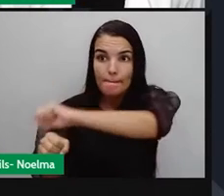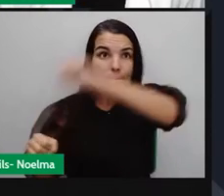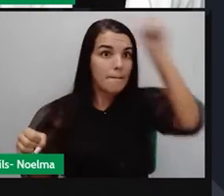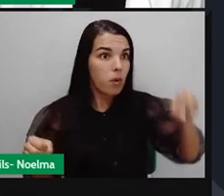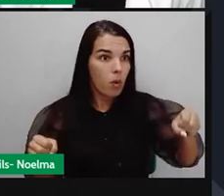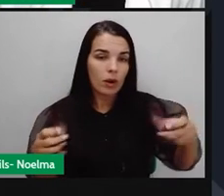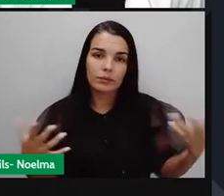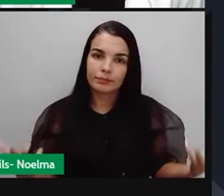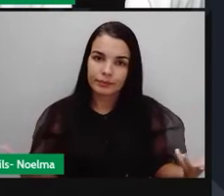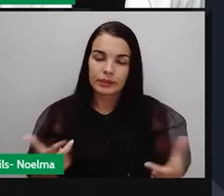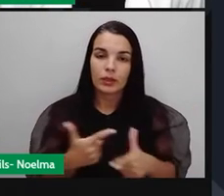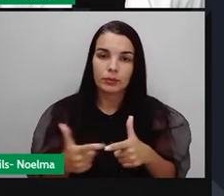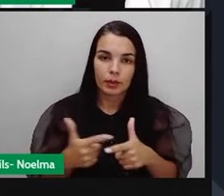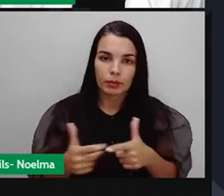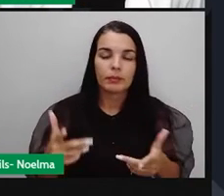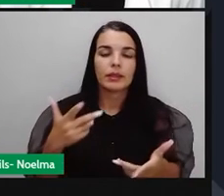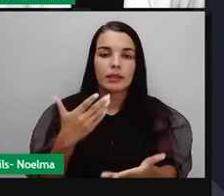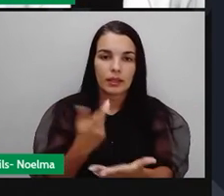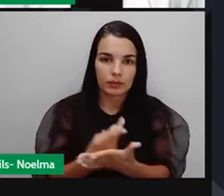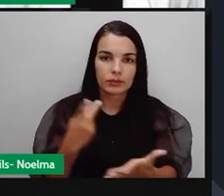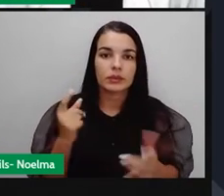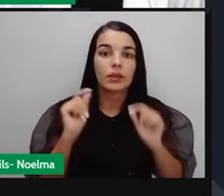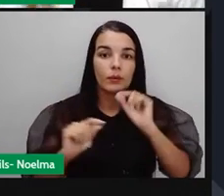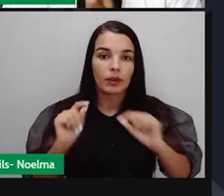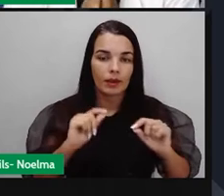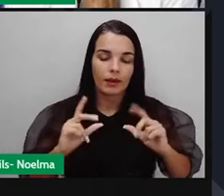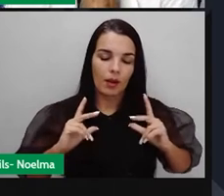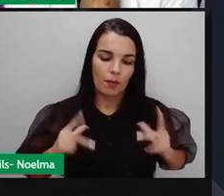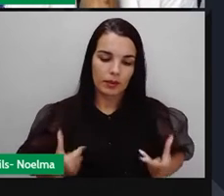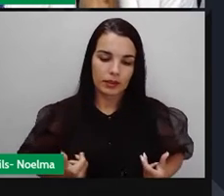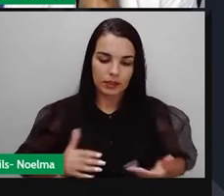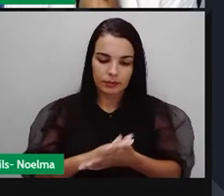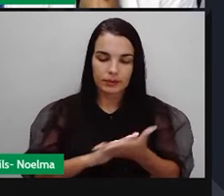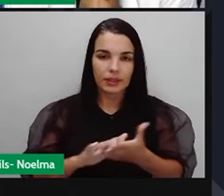consequência poderia vir a ser essa. E quem avançou essa guerra?